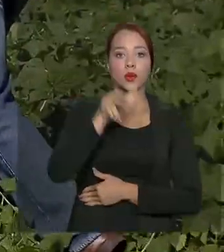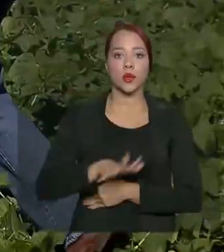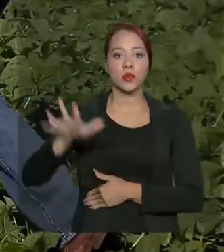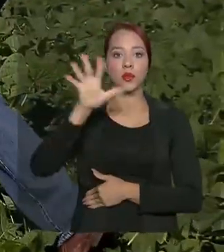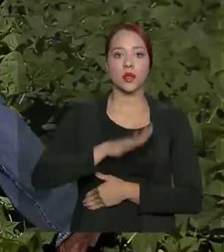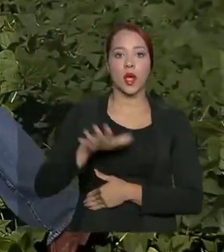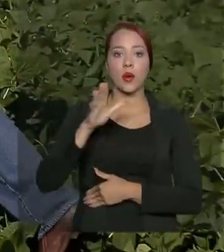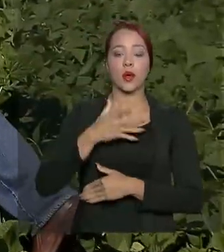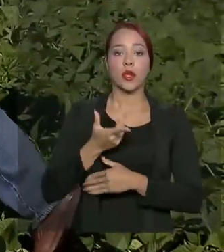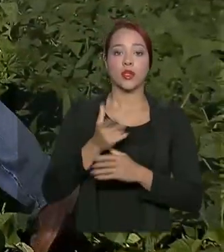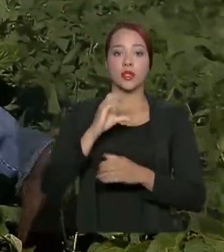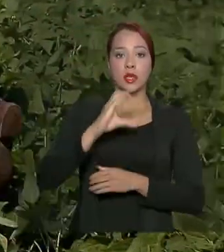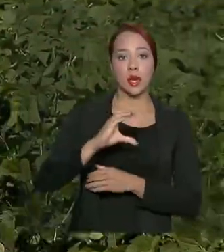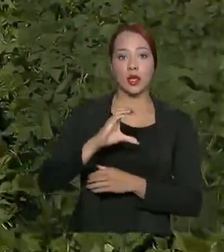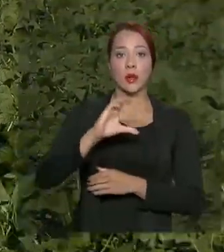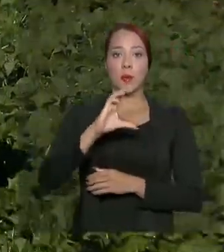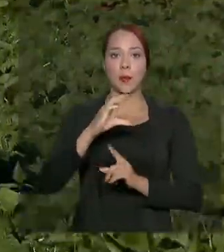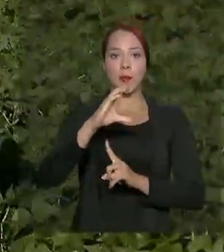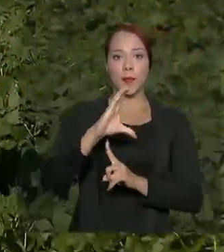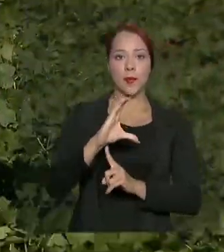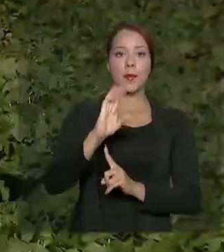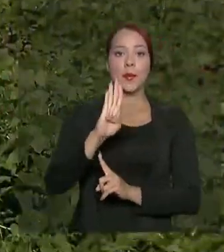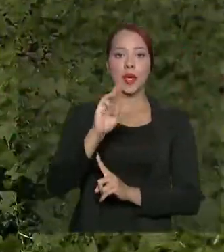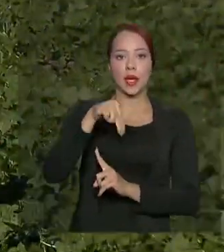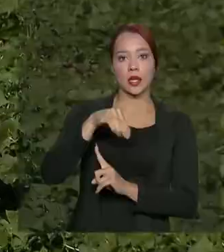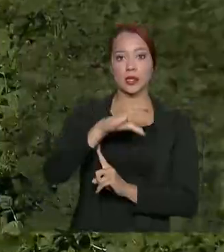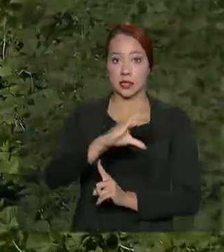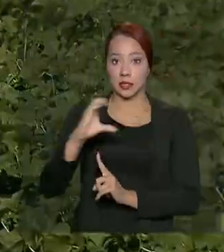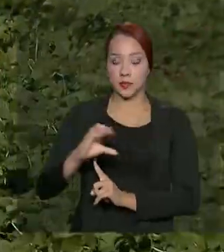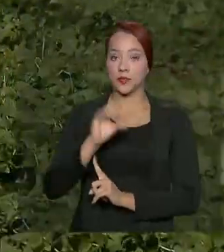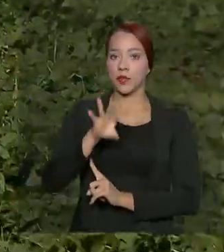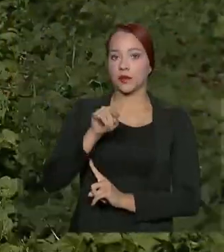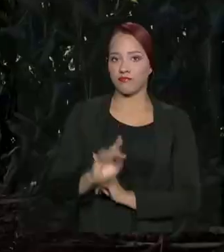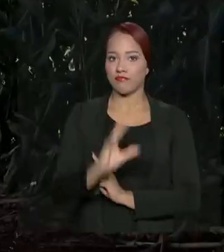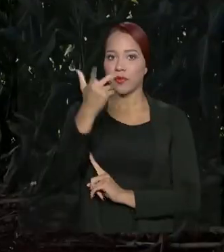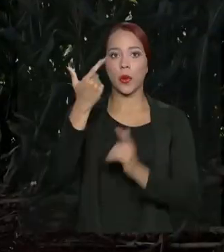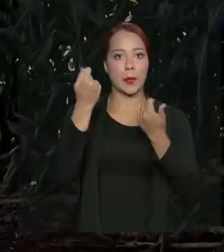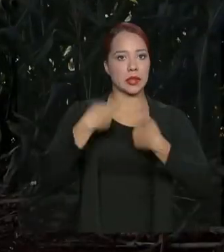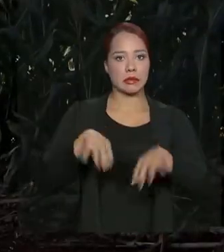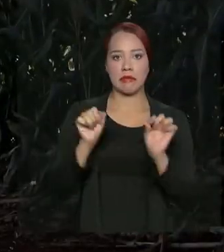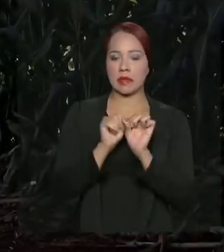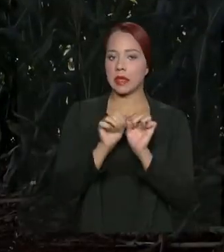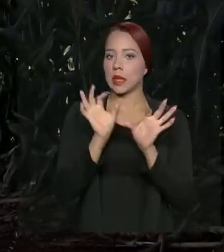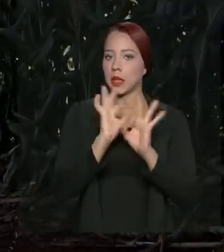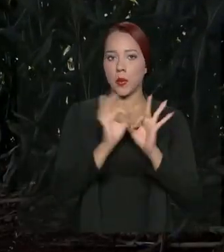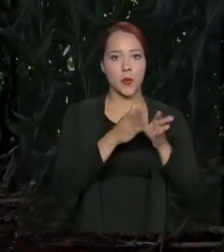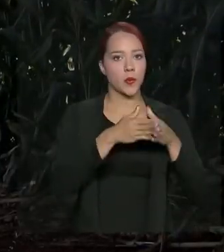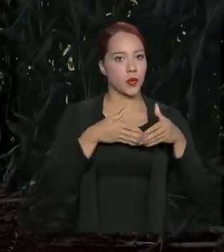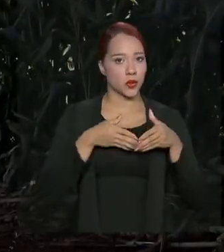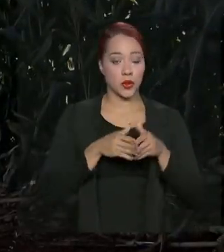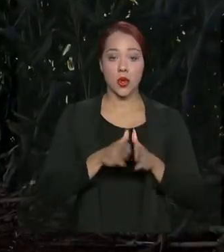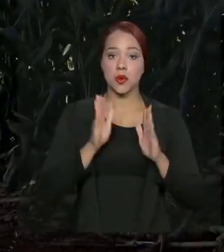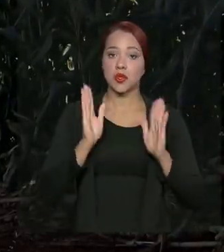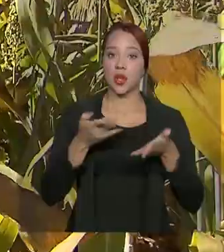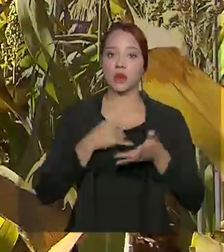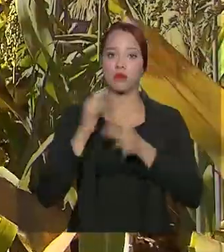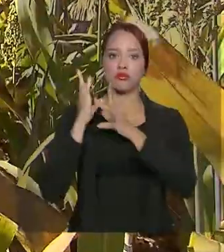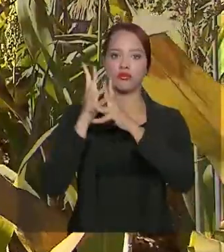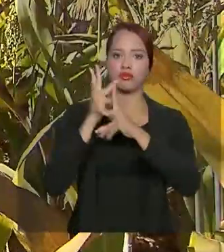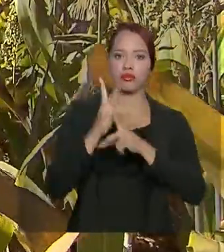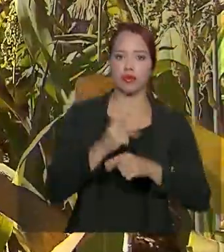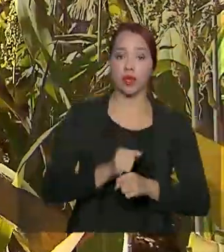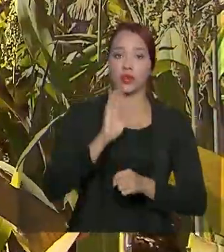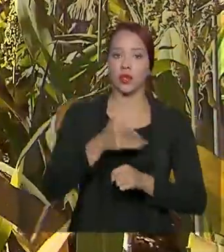Crédito Cooperativo, o BNCC. Só que nesse caso não é necessário fazer qualquer solicitação, já que o recálculo está